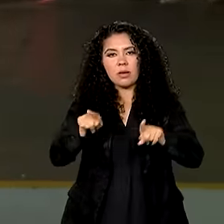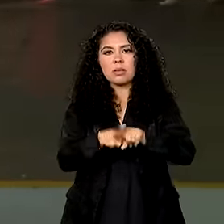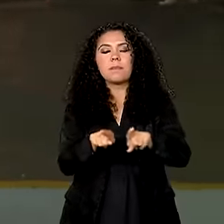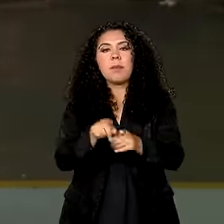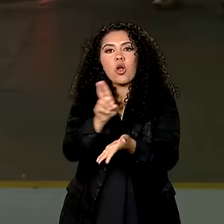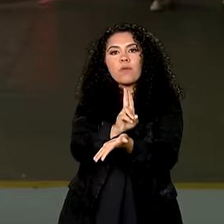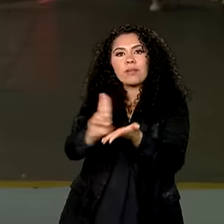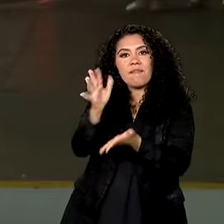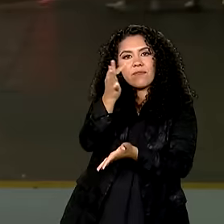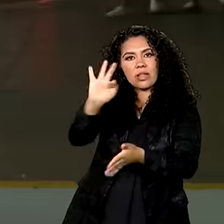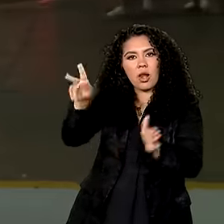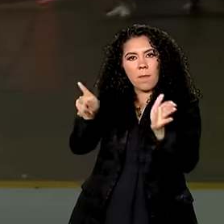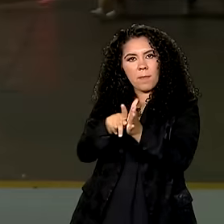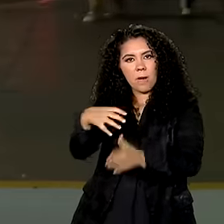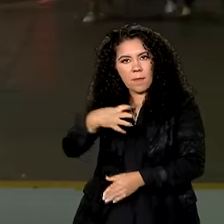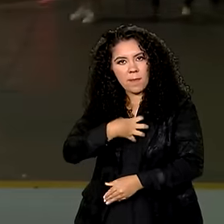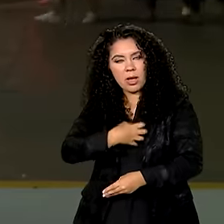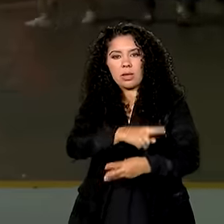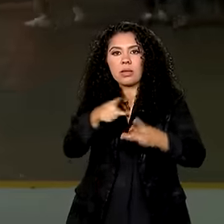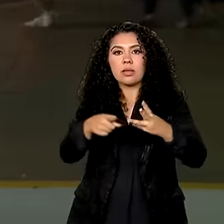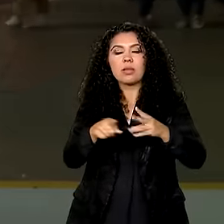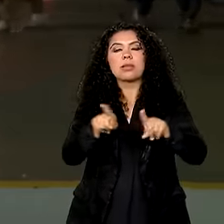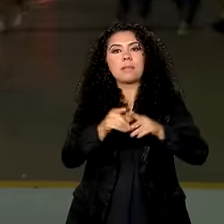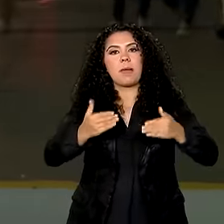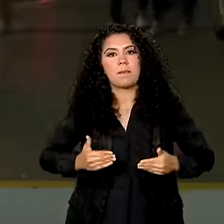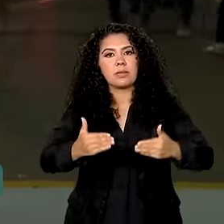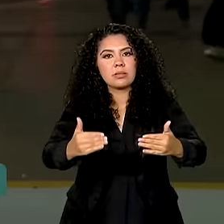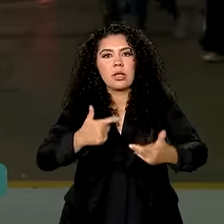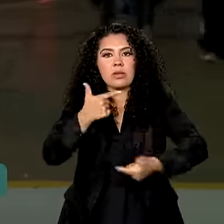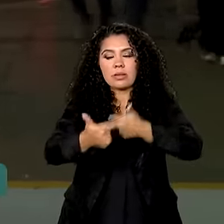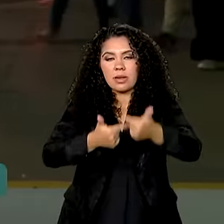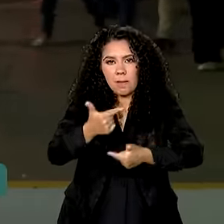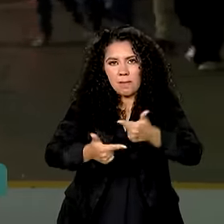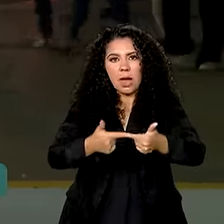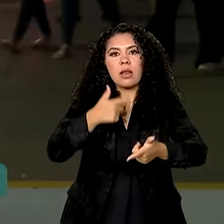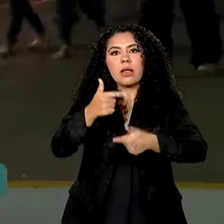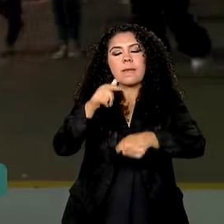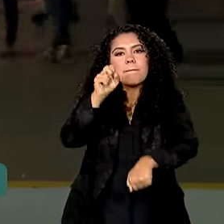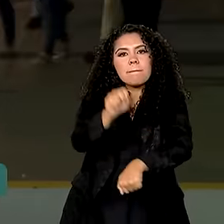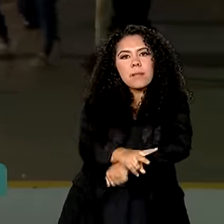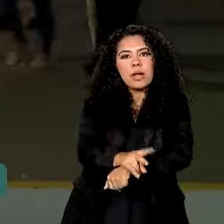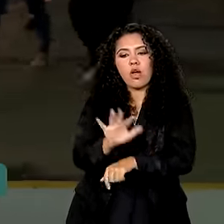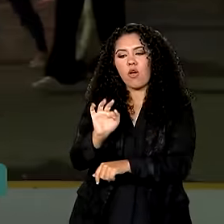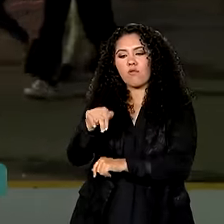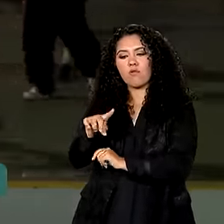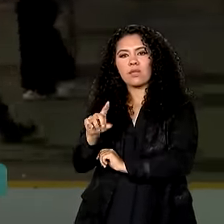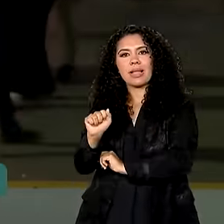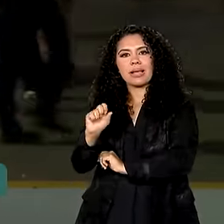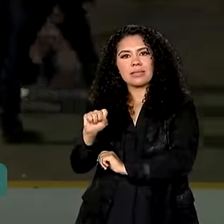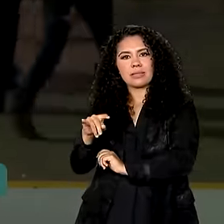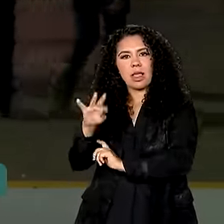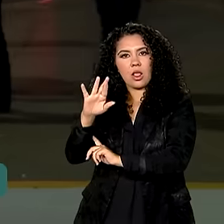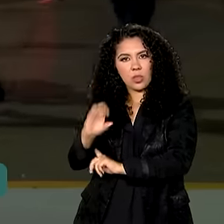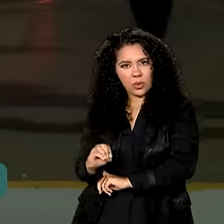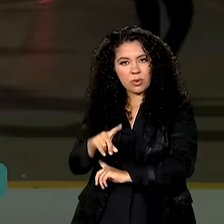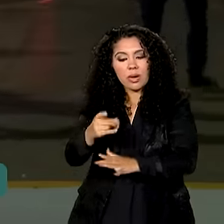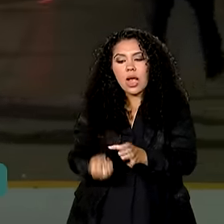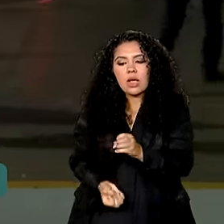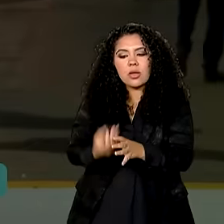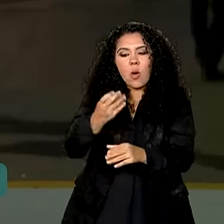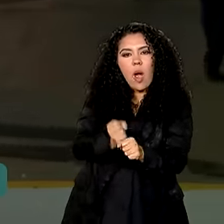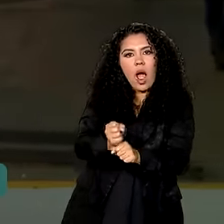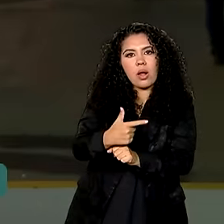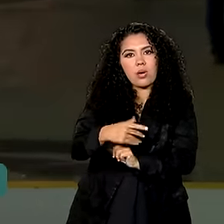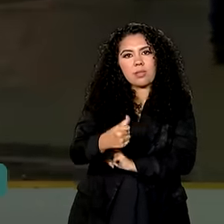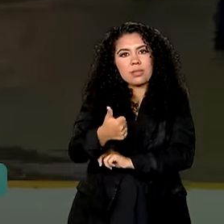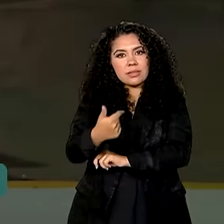Bahia, e o Ministério do Trabalho e Emprego por meio da Fundacentro. O projeto nasceu em 2017 como pesquisa e se